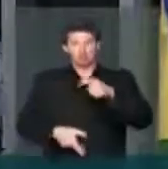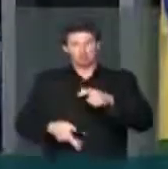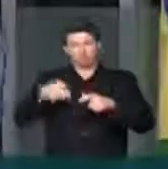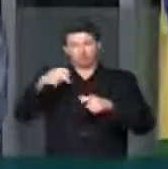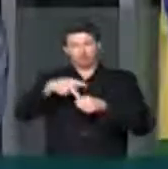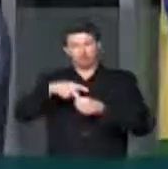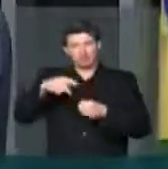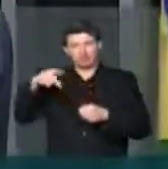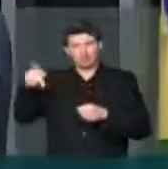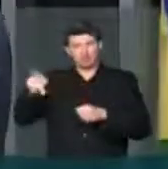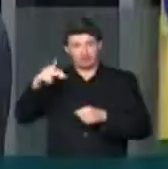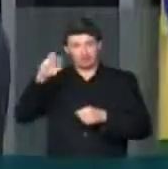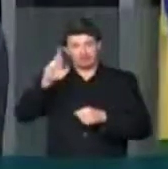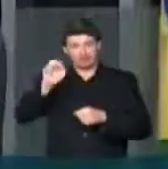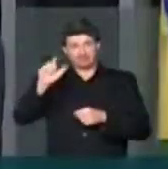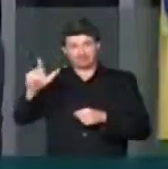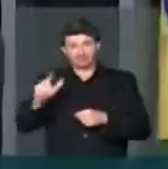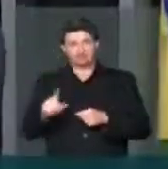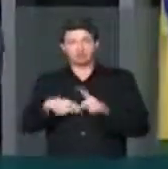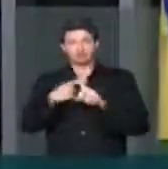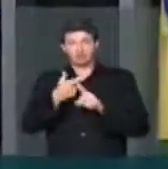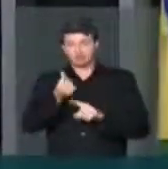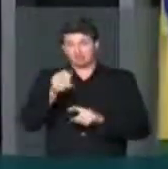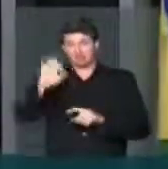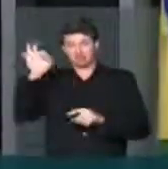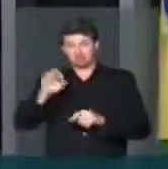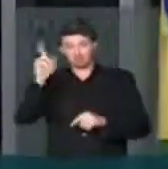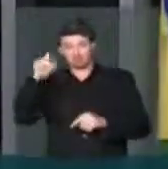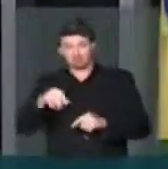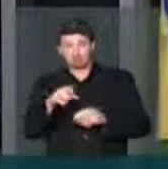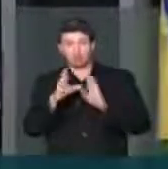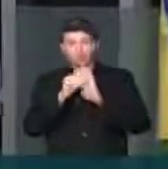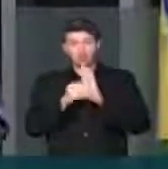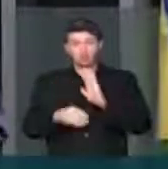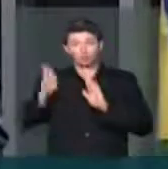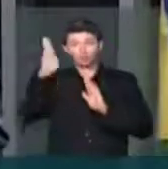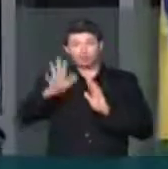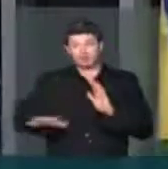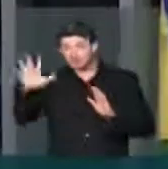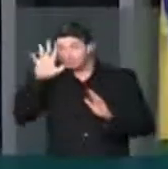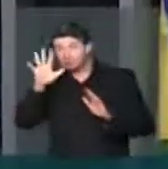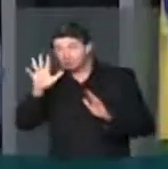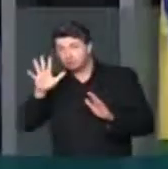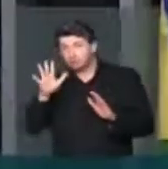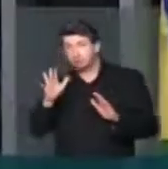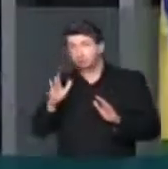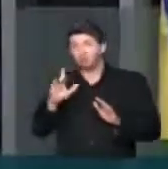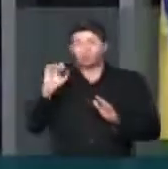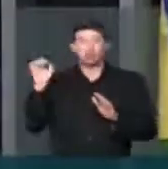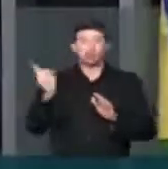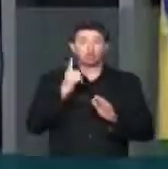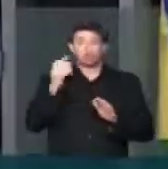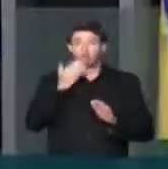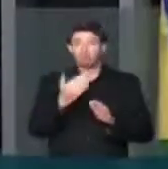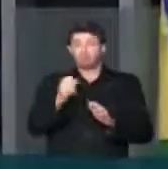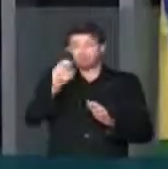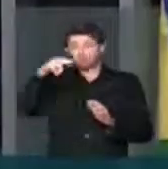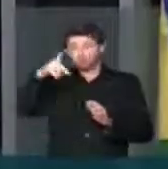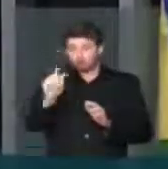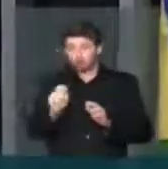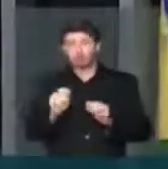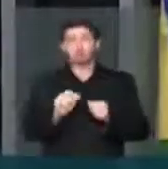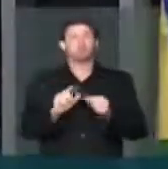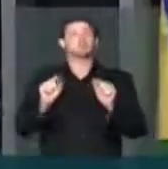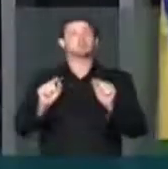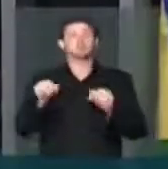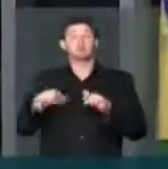-sal, de fazer com que 60% seja de conteúdo nacional para todas as sondas, fez